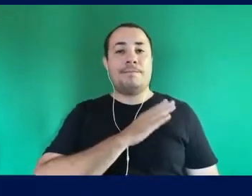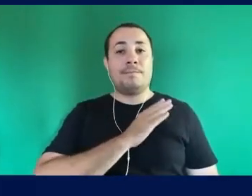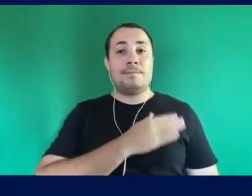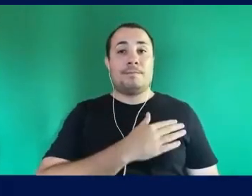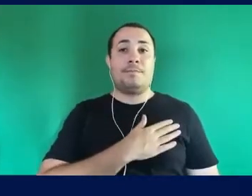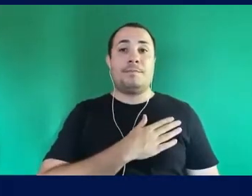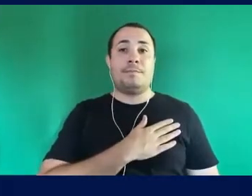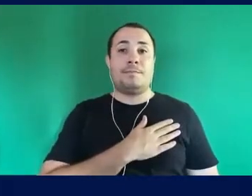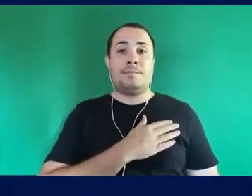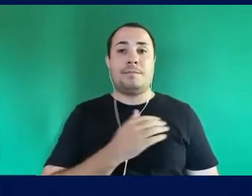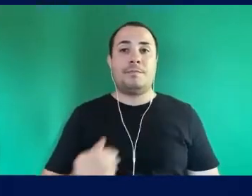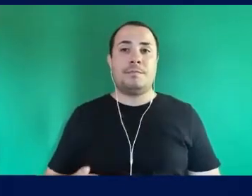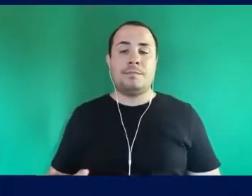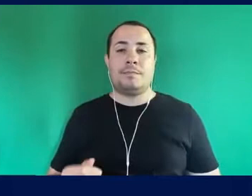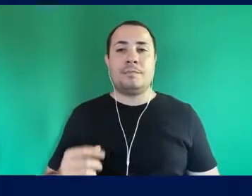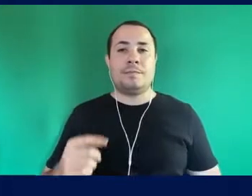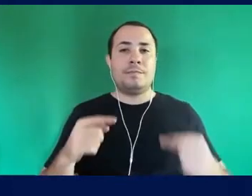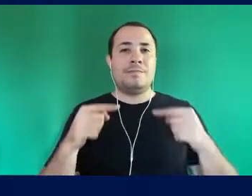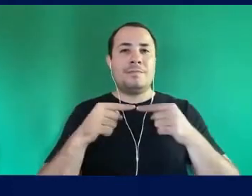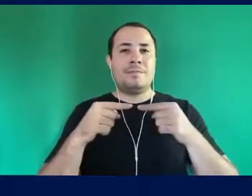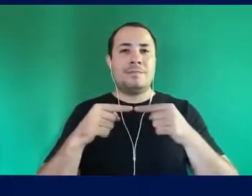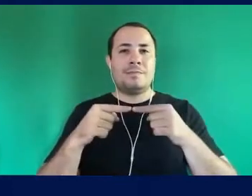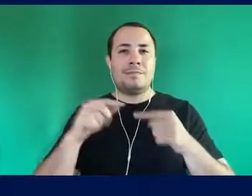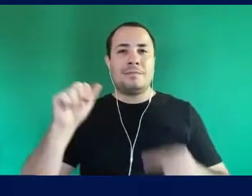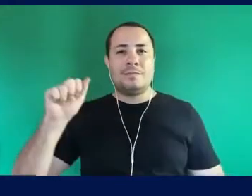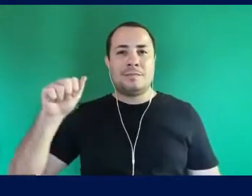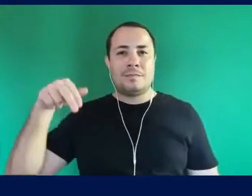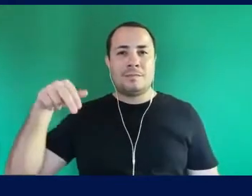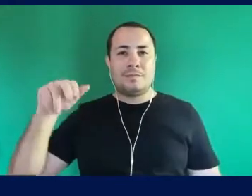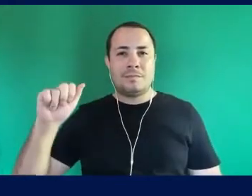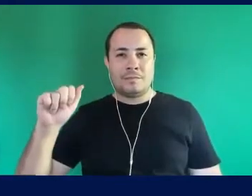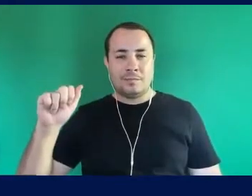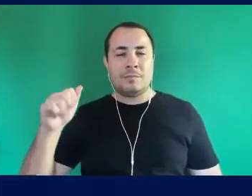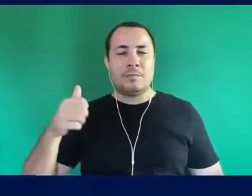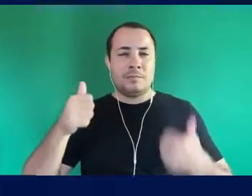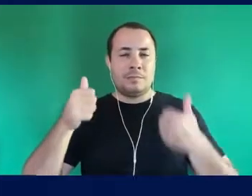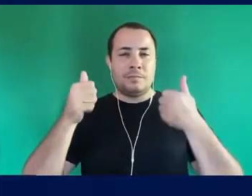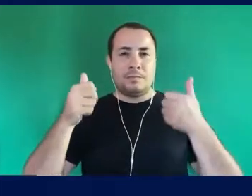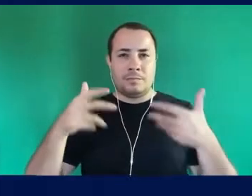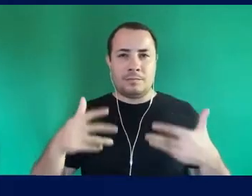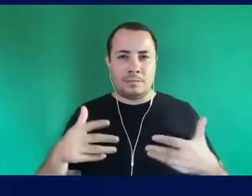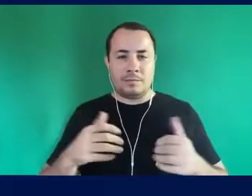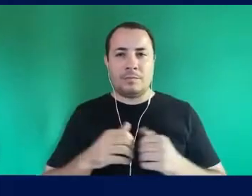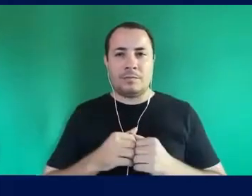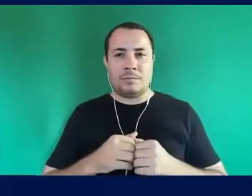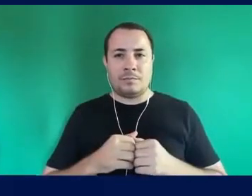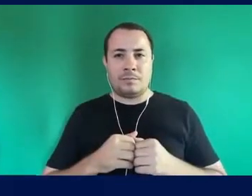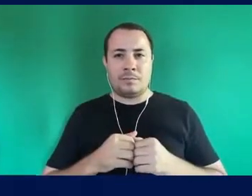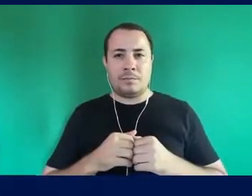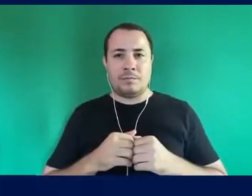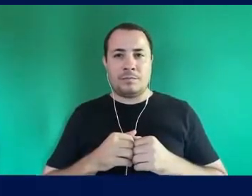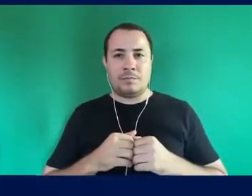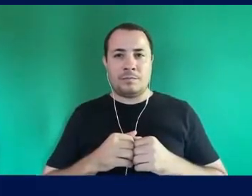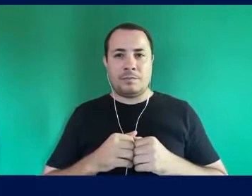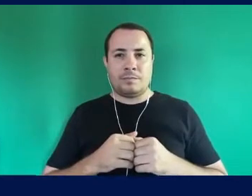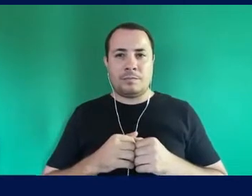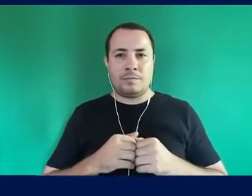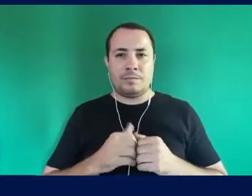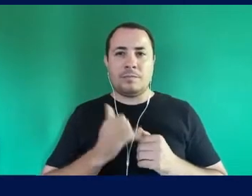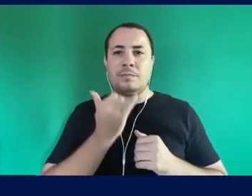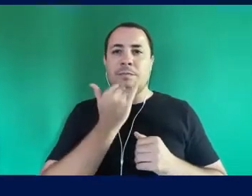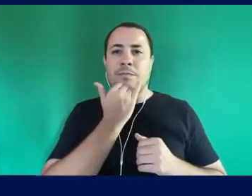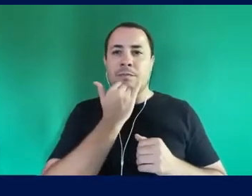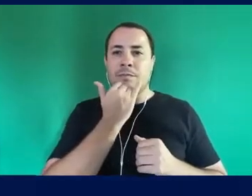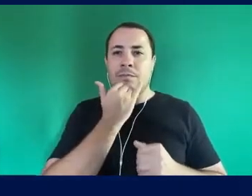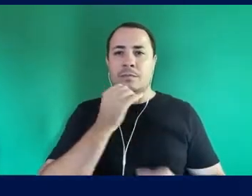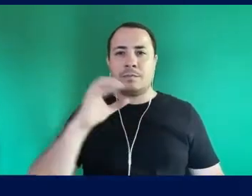Tem a ver com aquilo que a Hannah Arendt Na educação após Auschwitz Eu acho que é Não A crise da educação A educação após